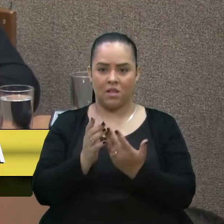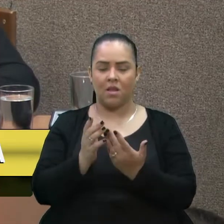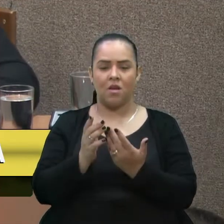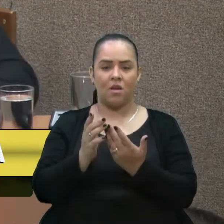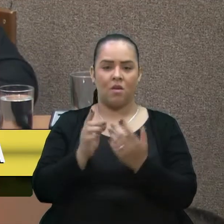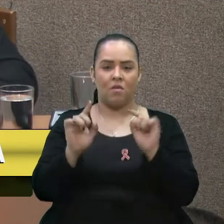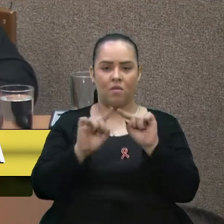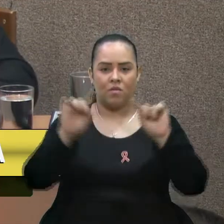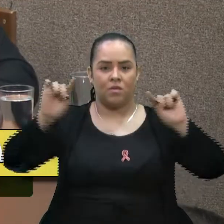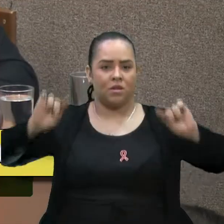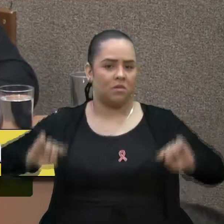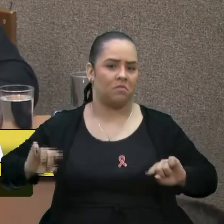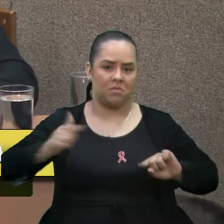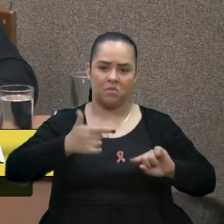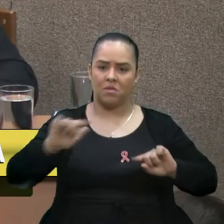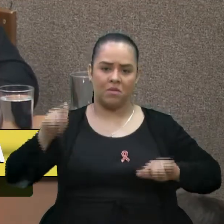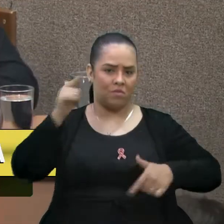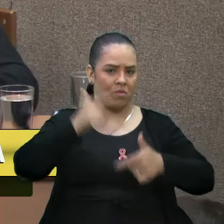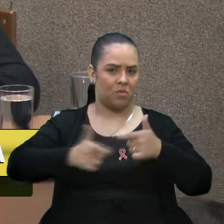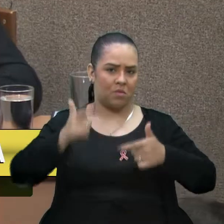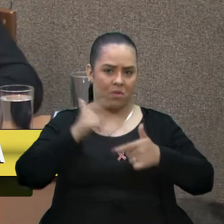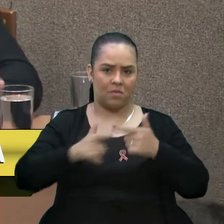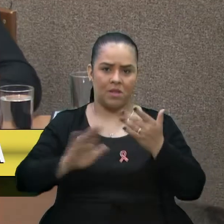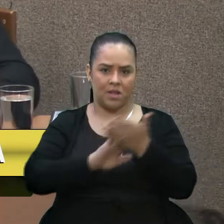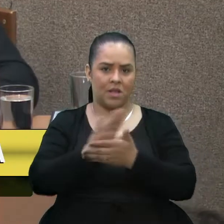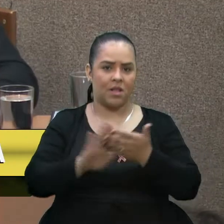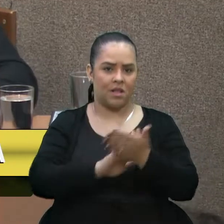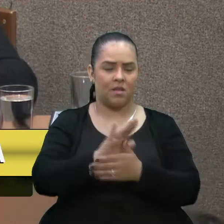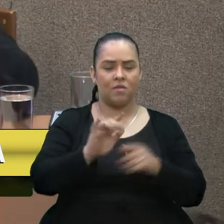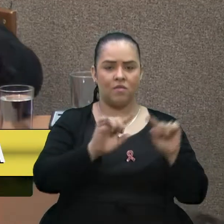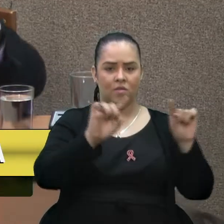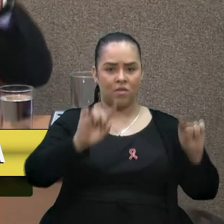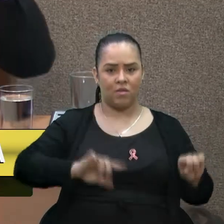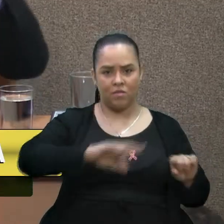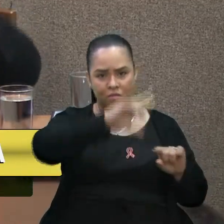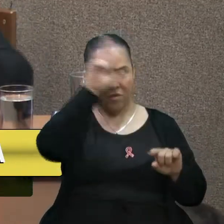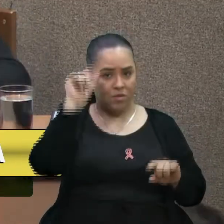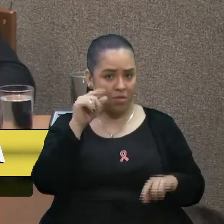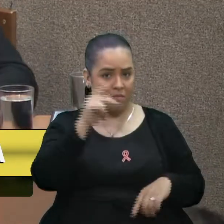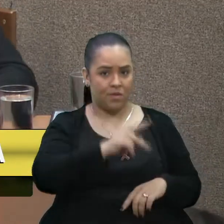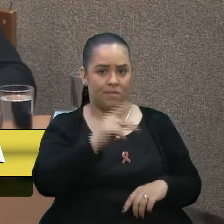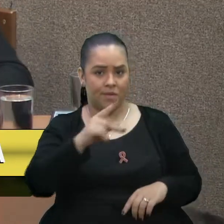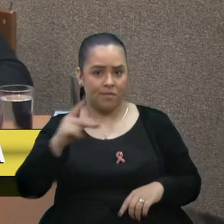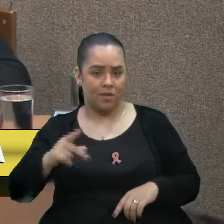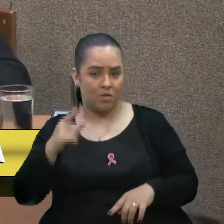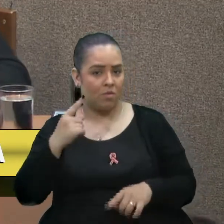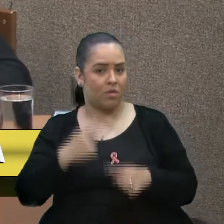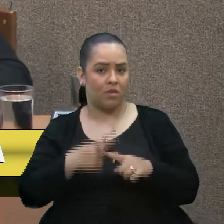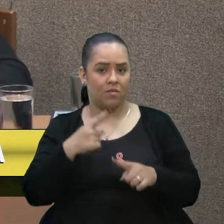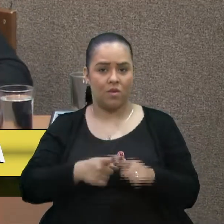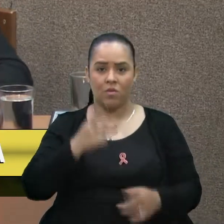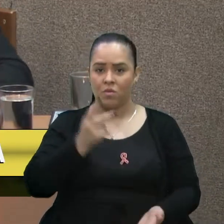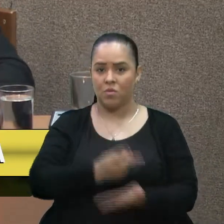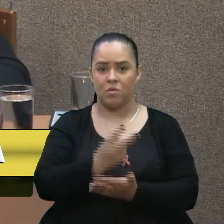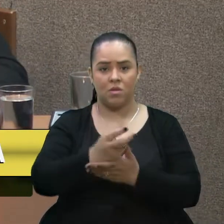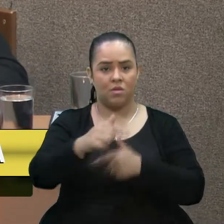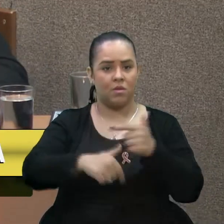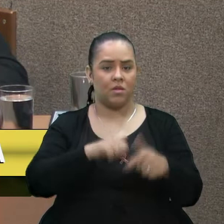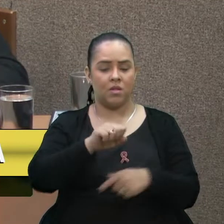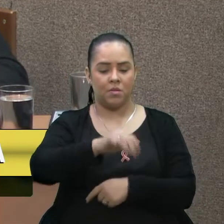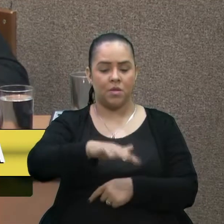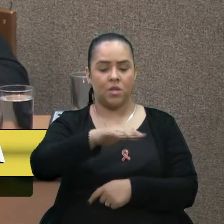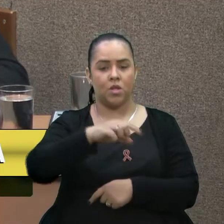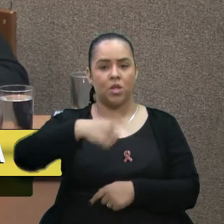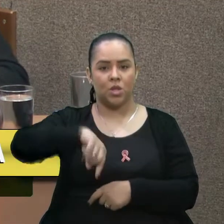O funcionalismo público não tem nenhum tipo de problema com a PPP. Por quê? Porque ele vai continuar trabalhando naquele ambiente. A gente